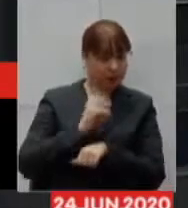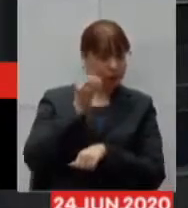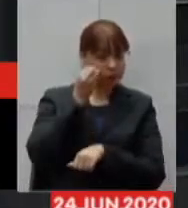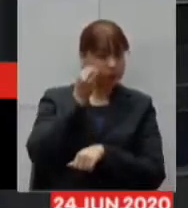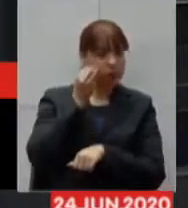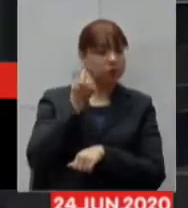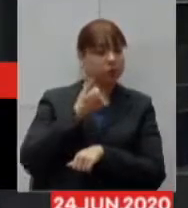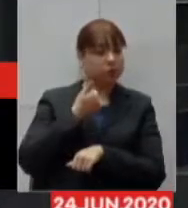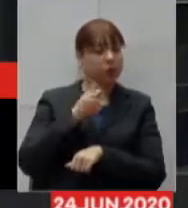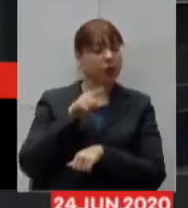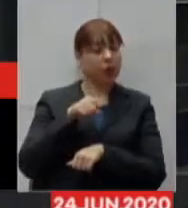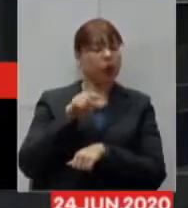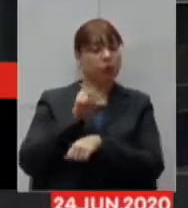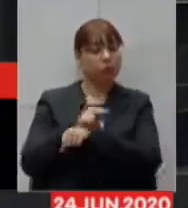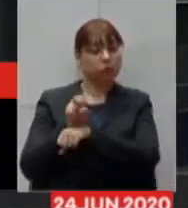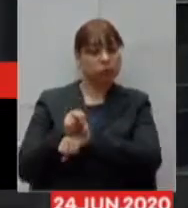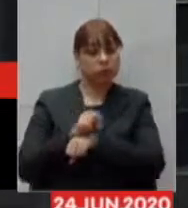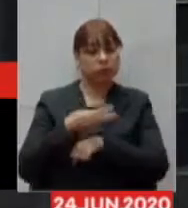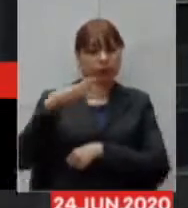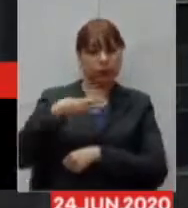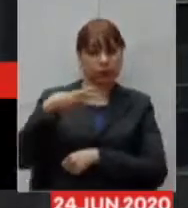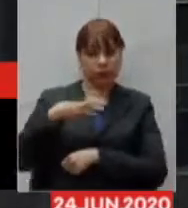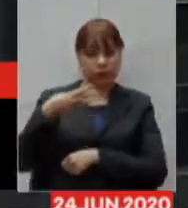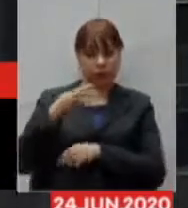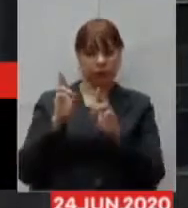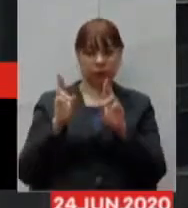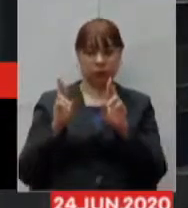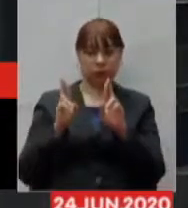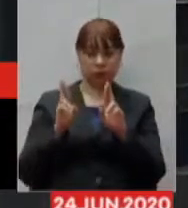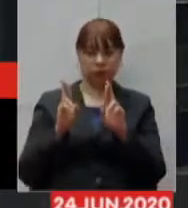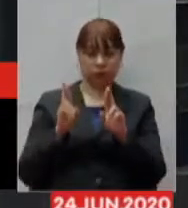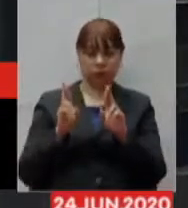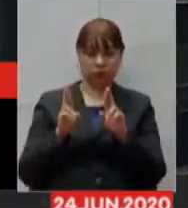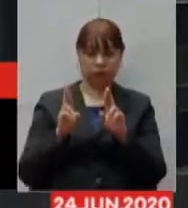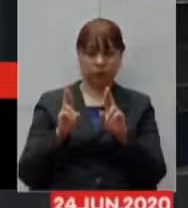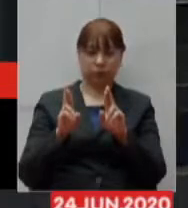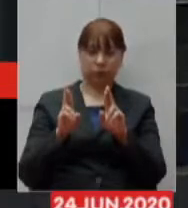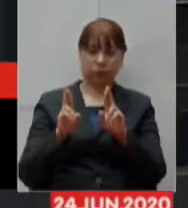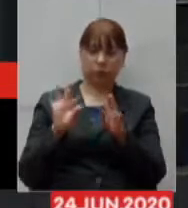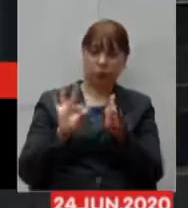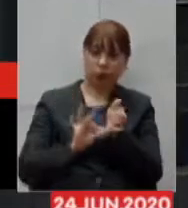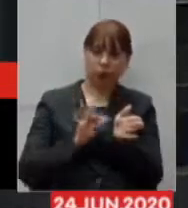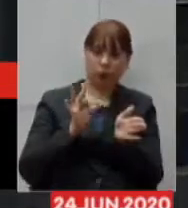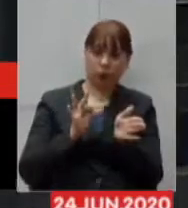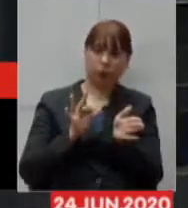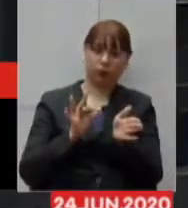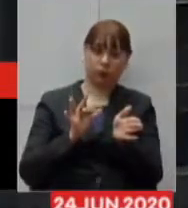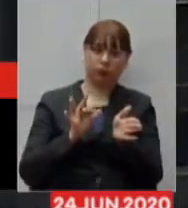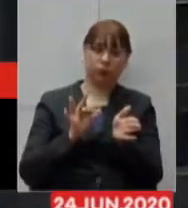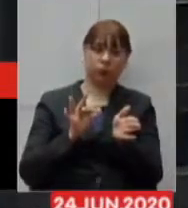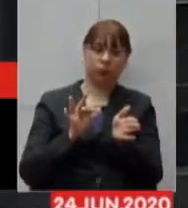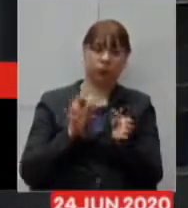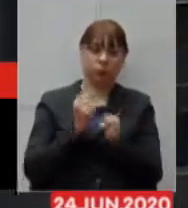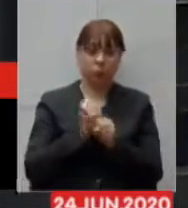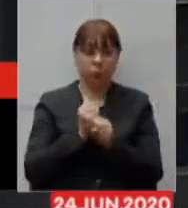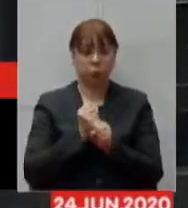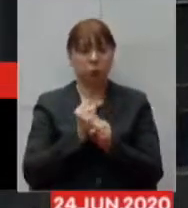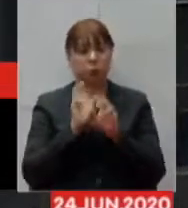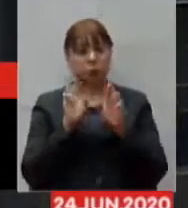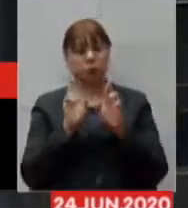gestora de mão de obra para um contrato de gestão para toda a operação do hospital de campanha.